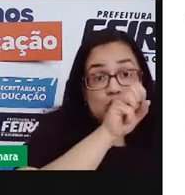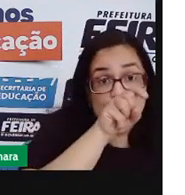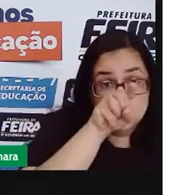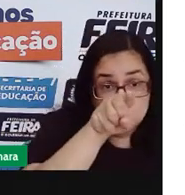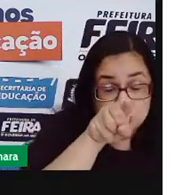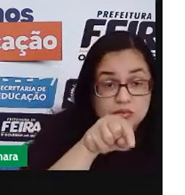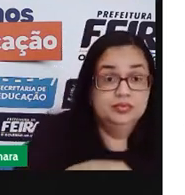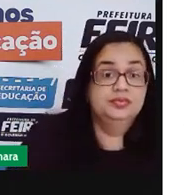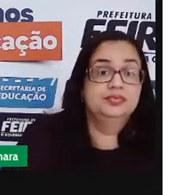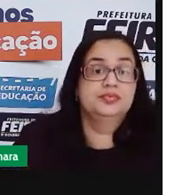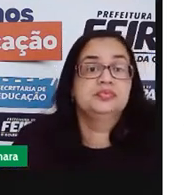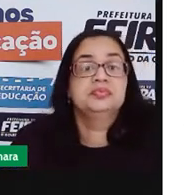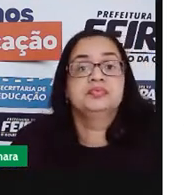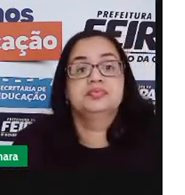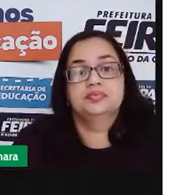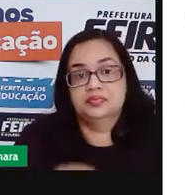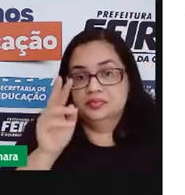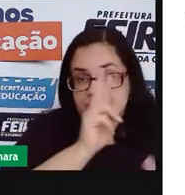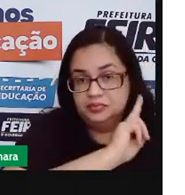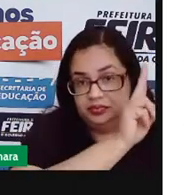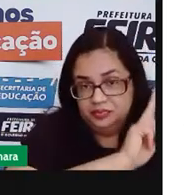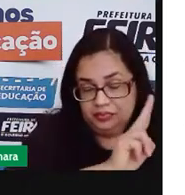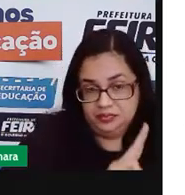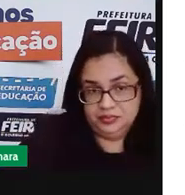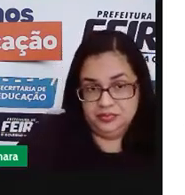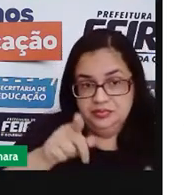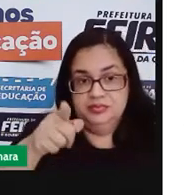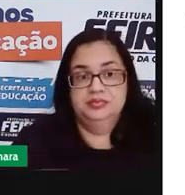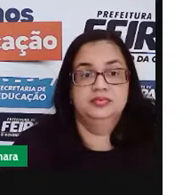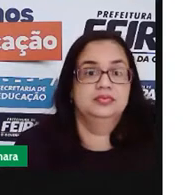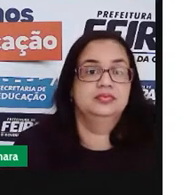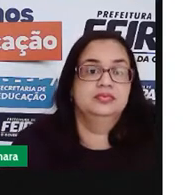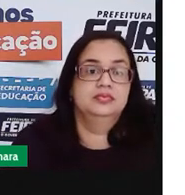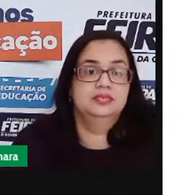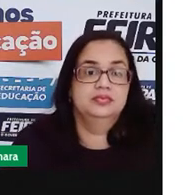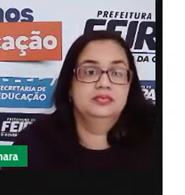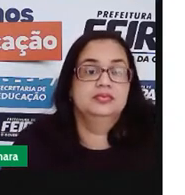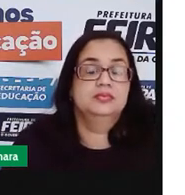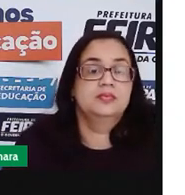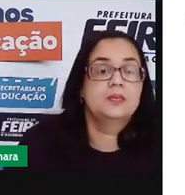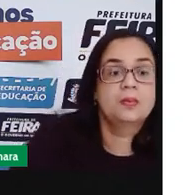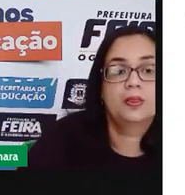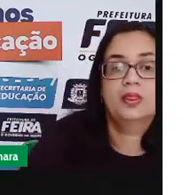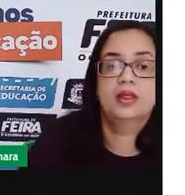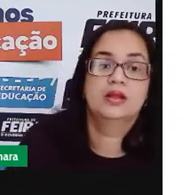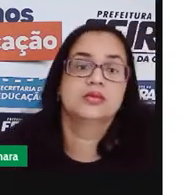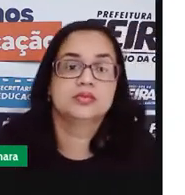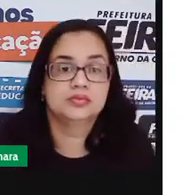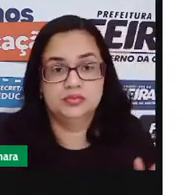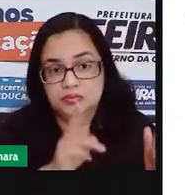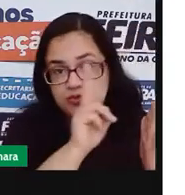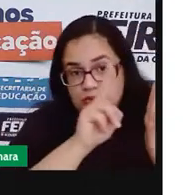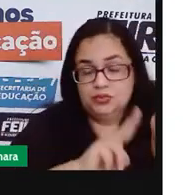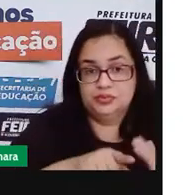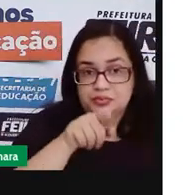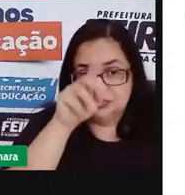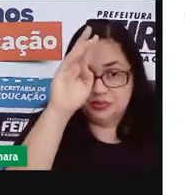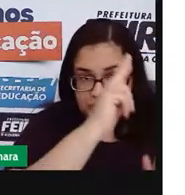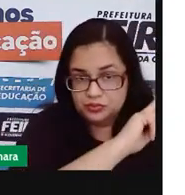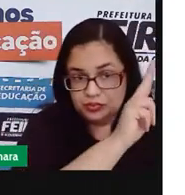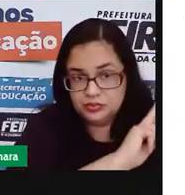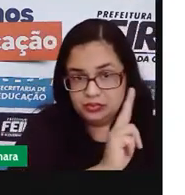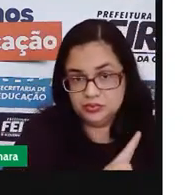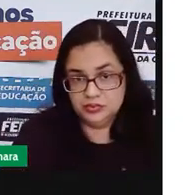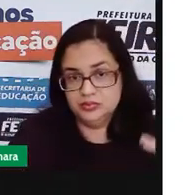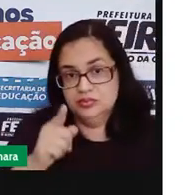Souza, Samuel, Elisa, Larissa,